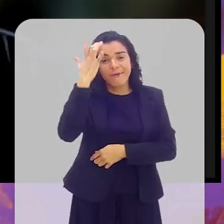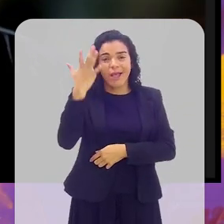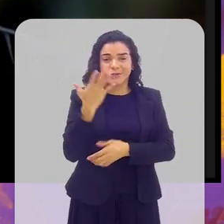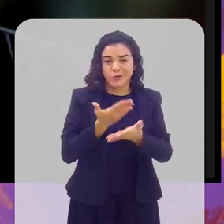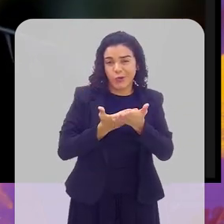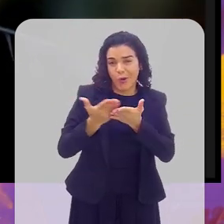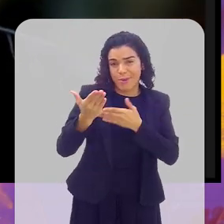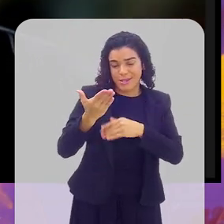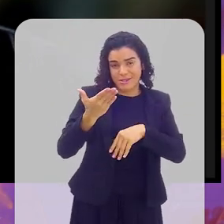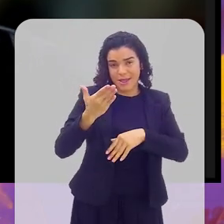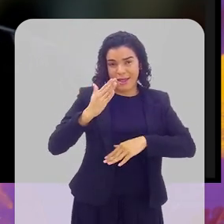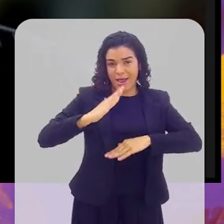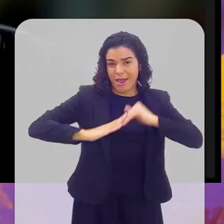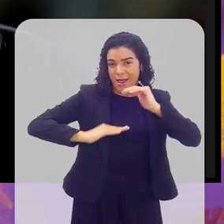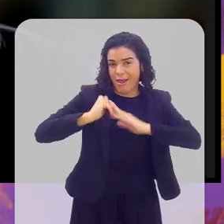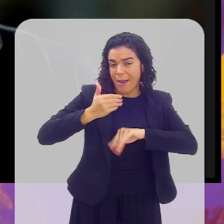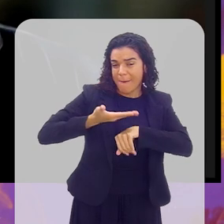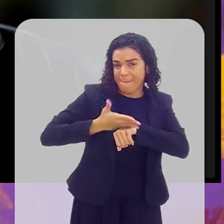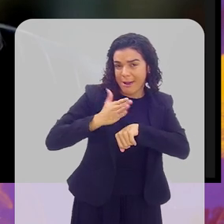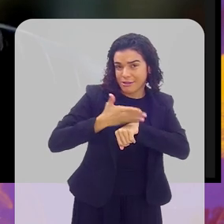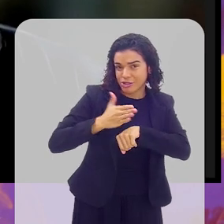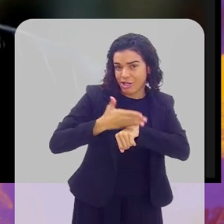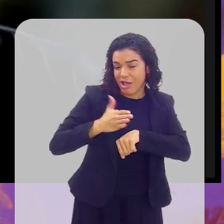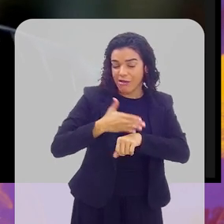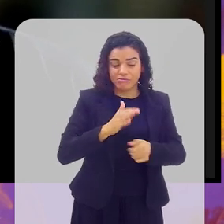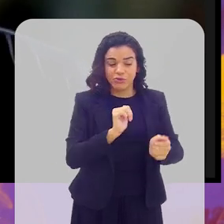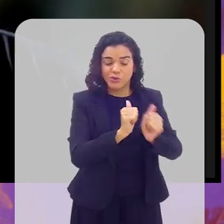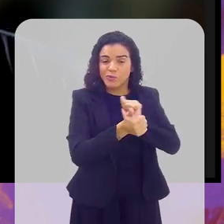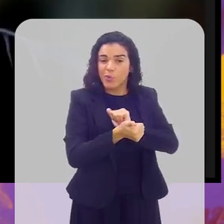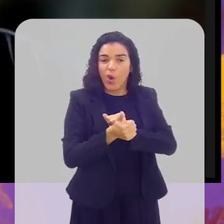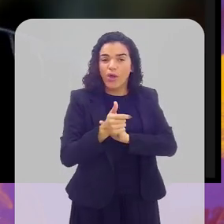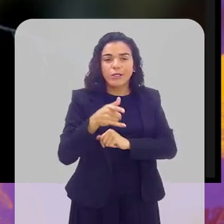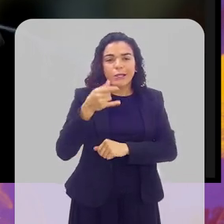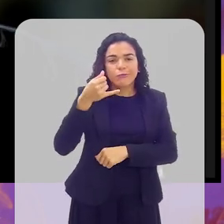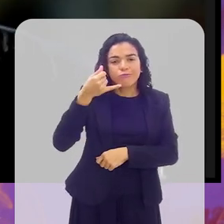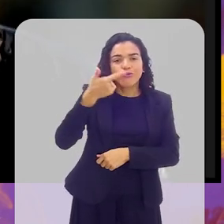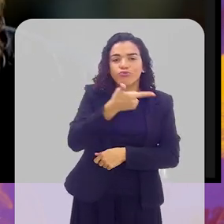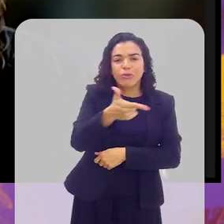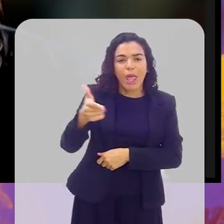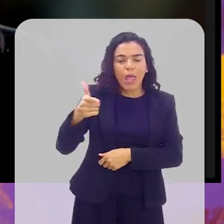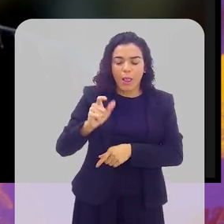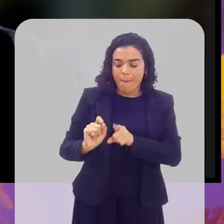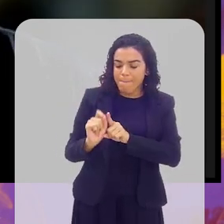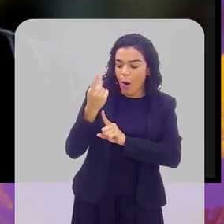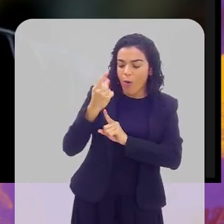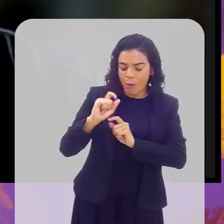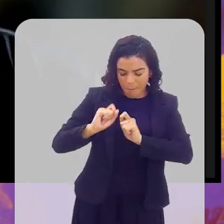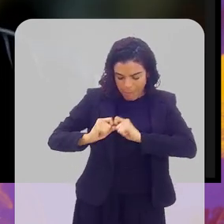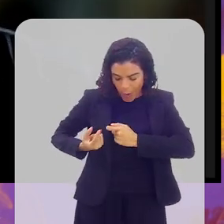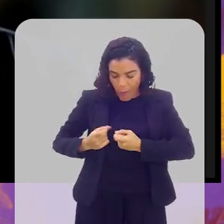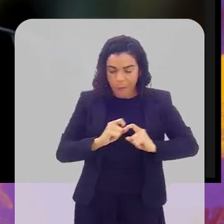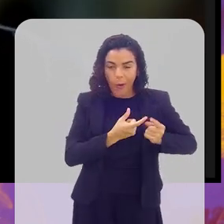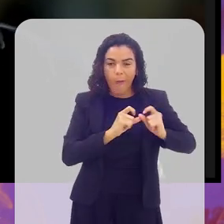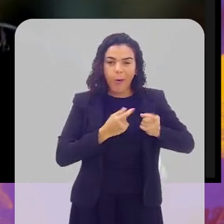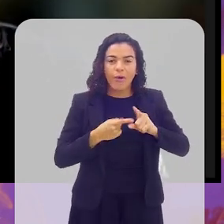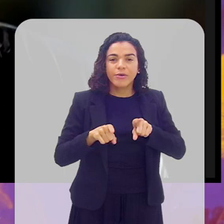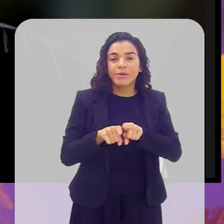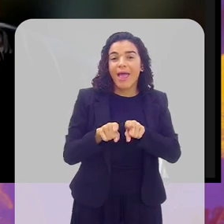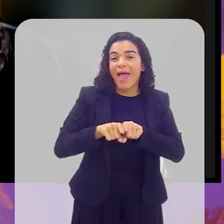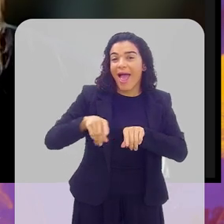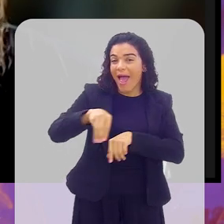Tênis. Então, é um esporte que não gera lesão, ele é feito na areia, com baixo impacto.